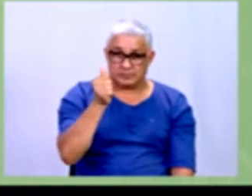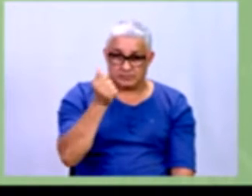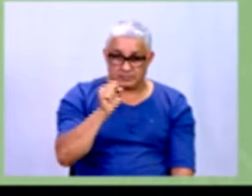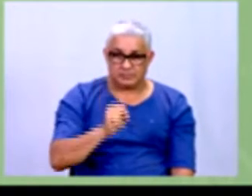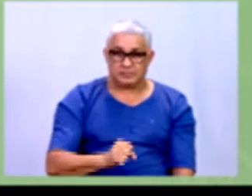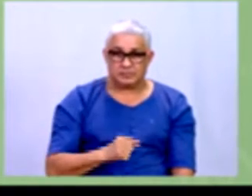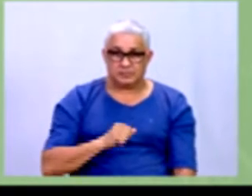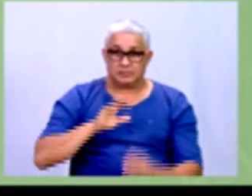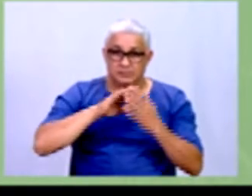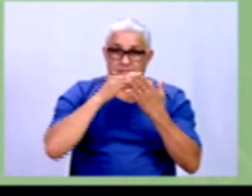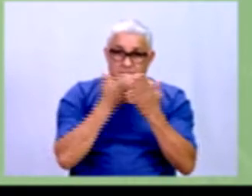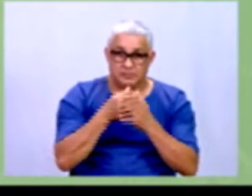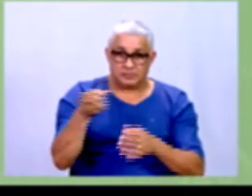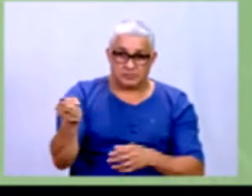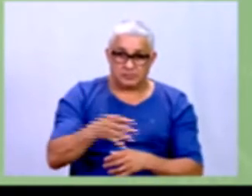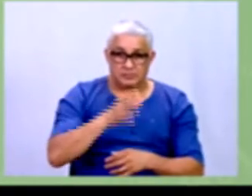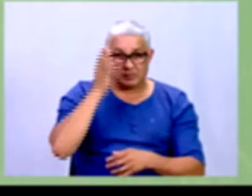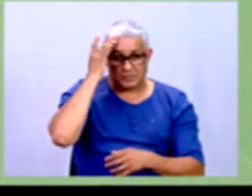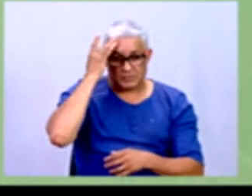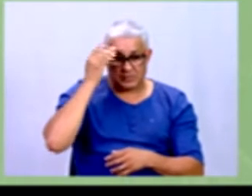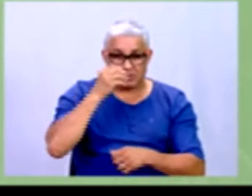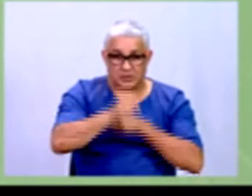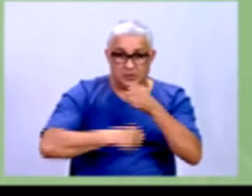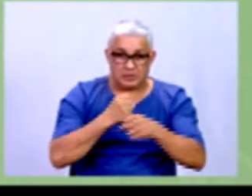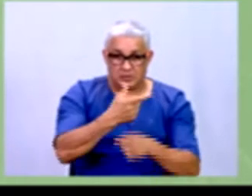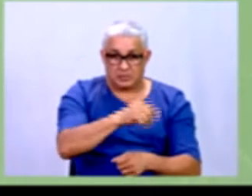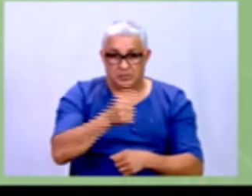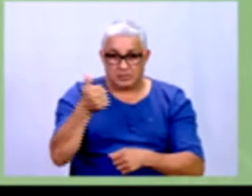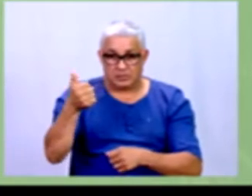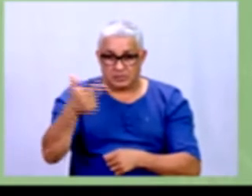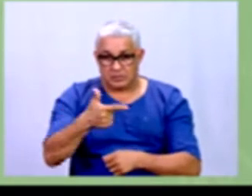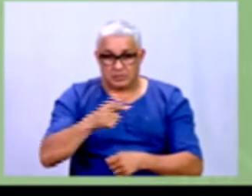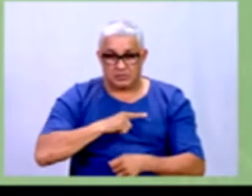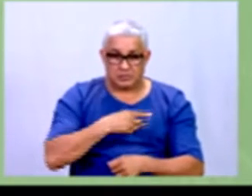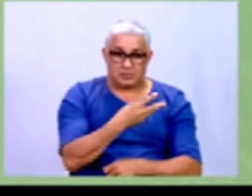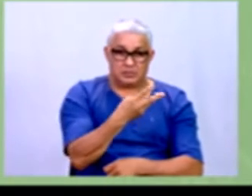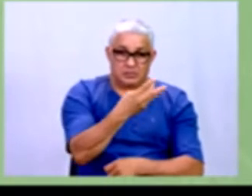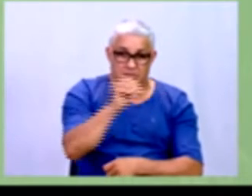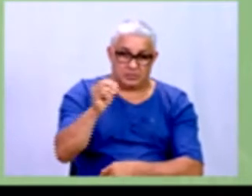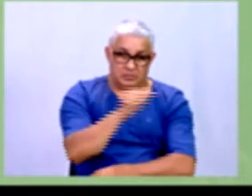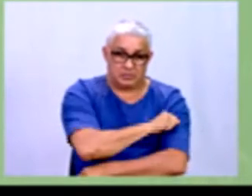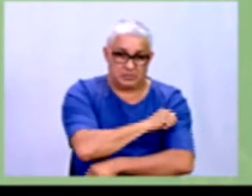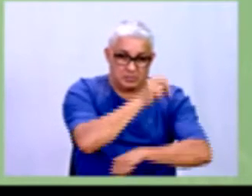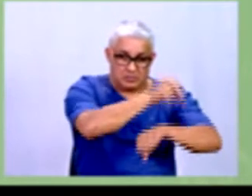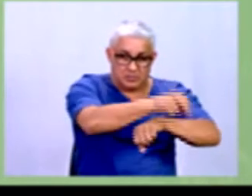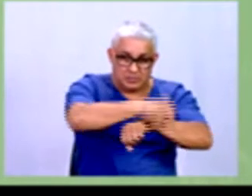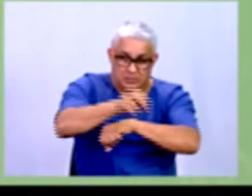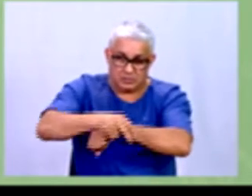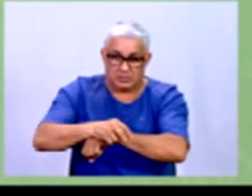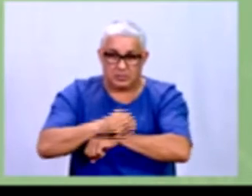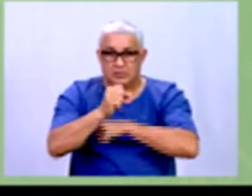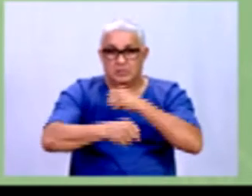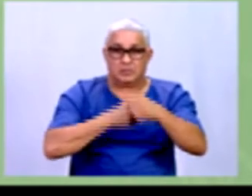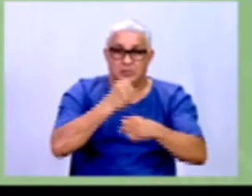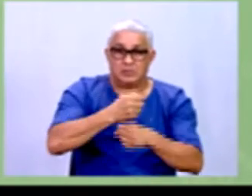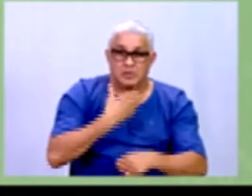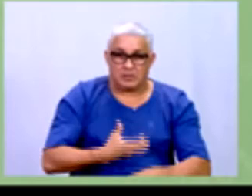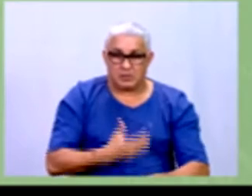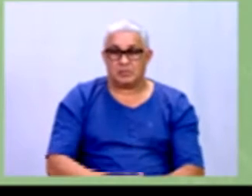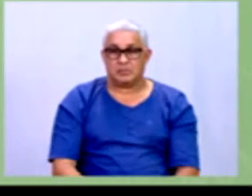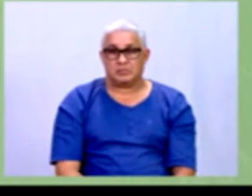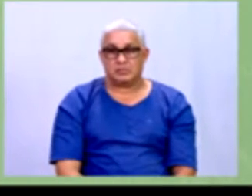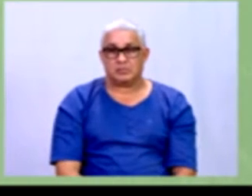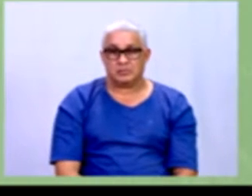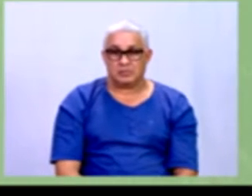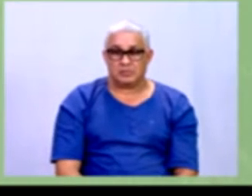escola nova manhã no ano de 2012 teve 300 alunos matriculados no final do ano letivo verificou